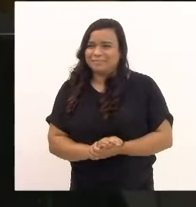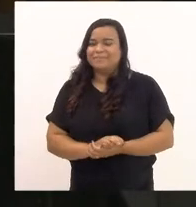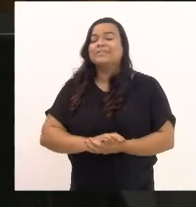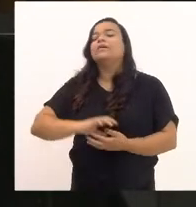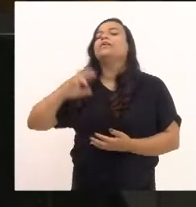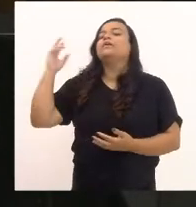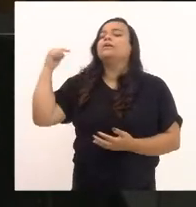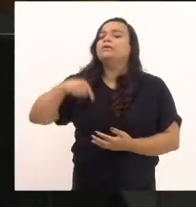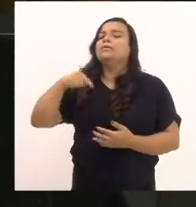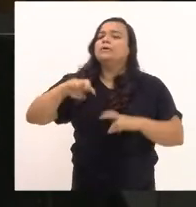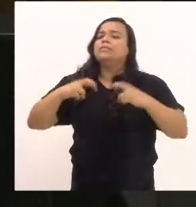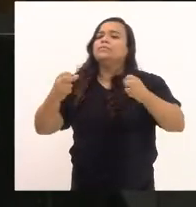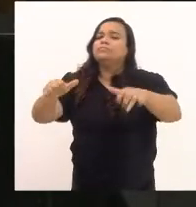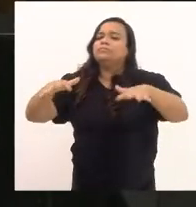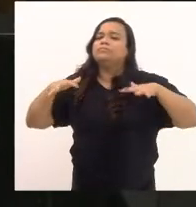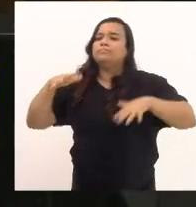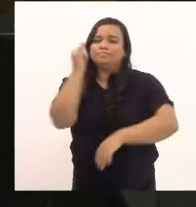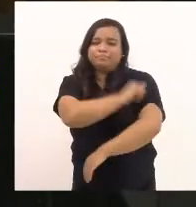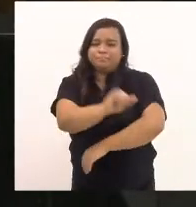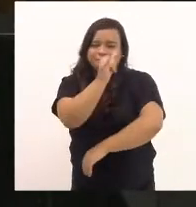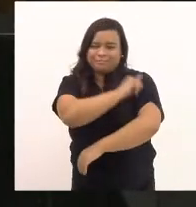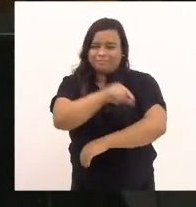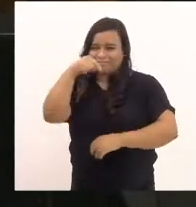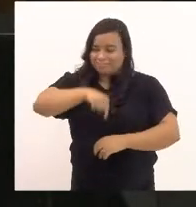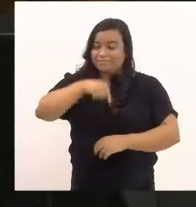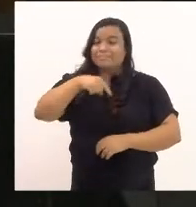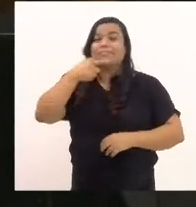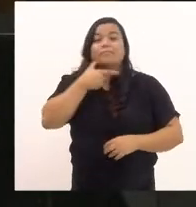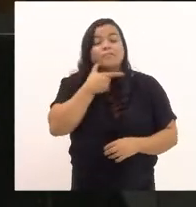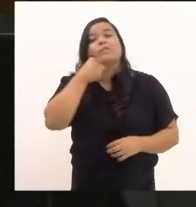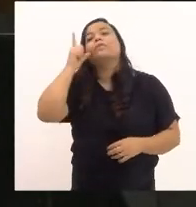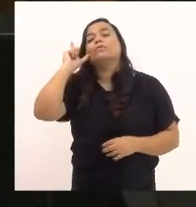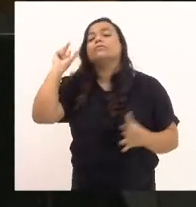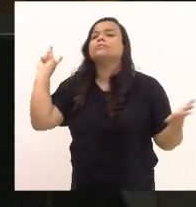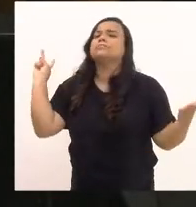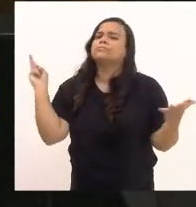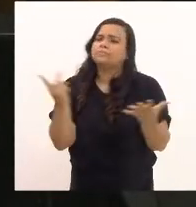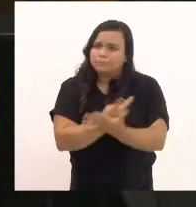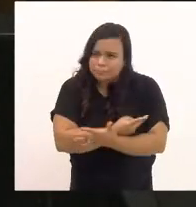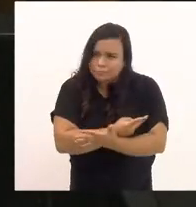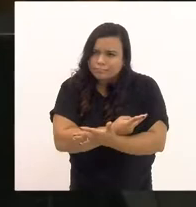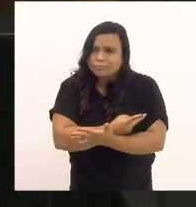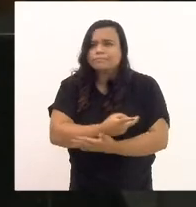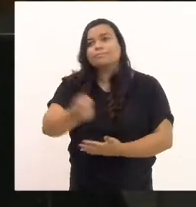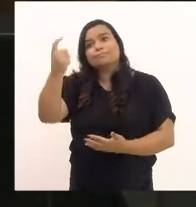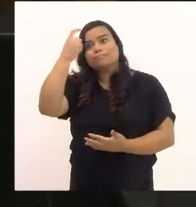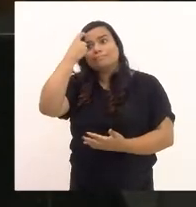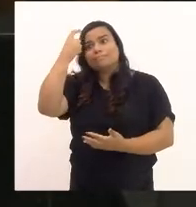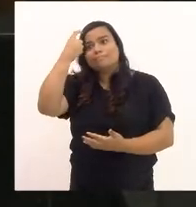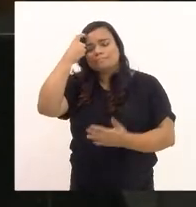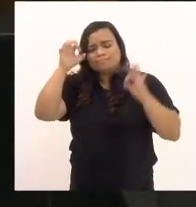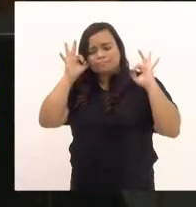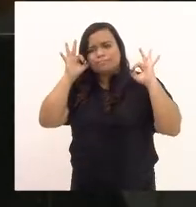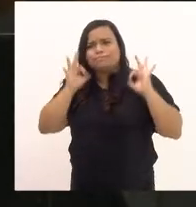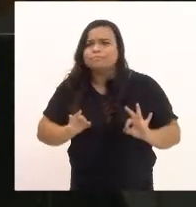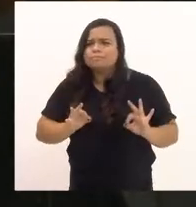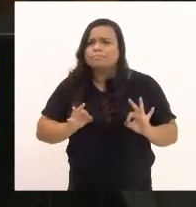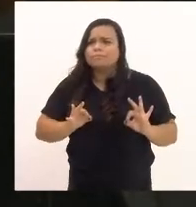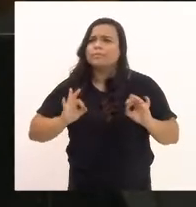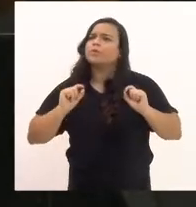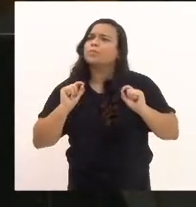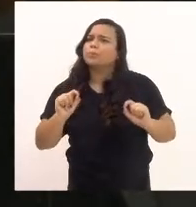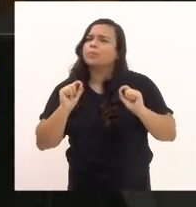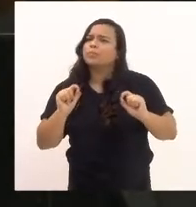Fluminense, no dia de ontem, teve a lucidez de